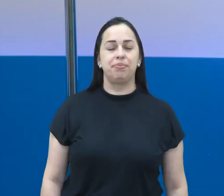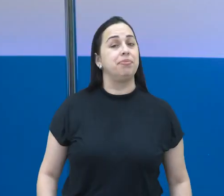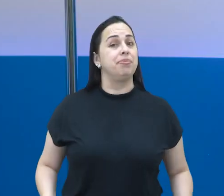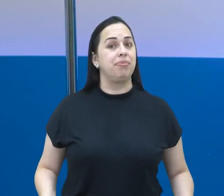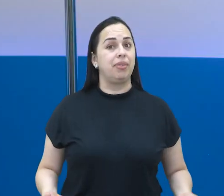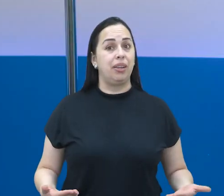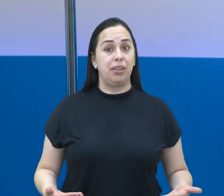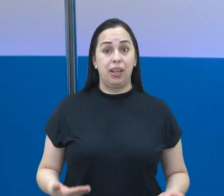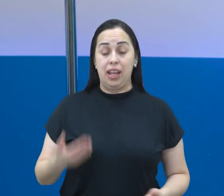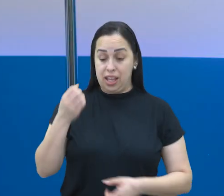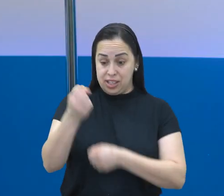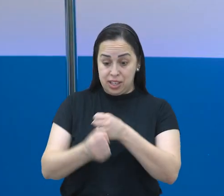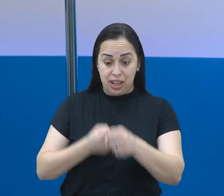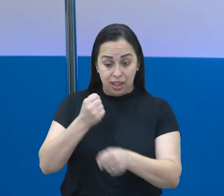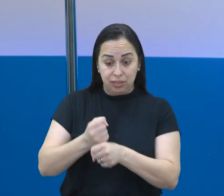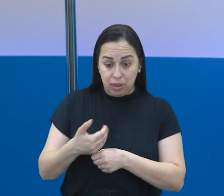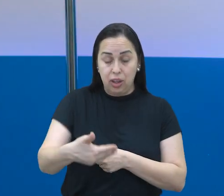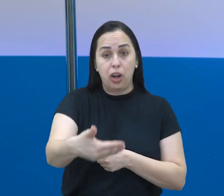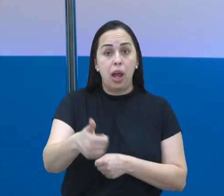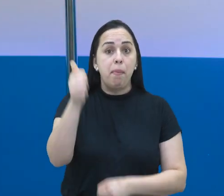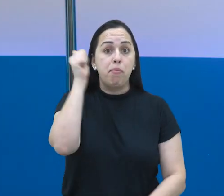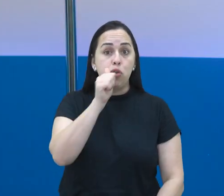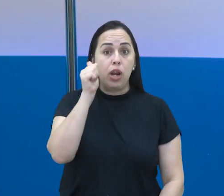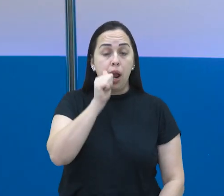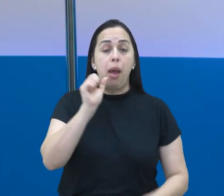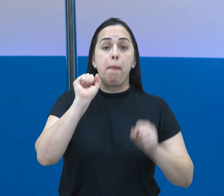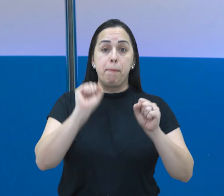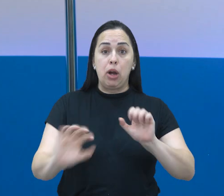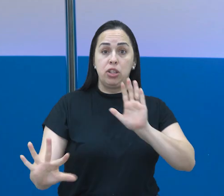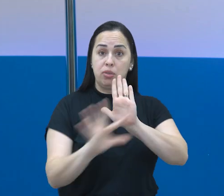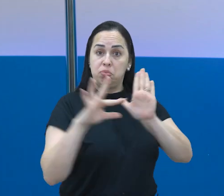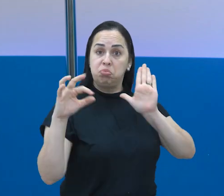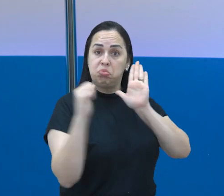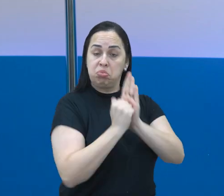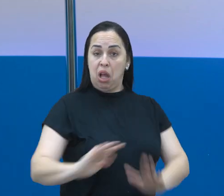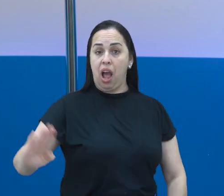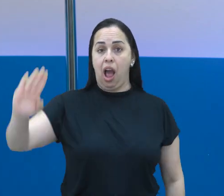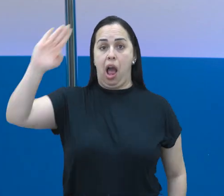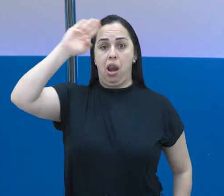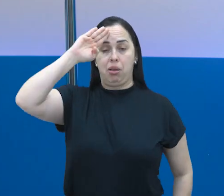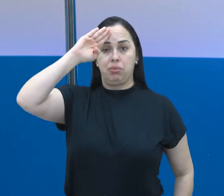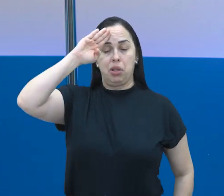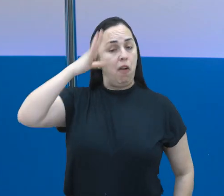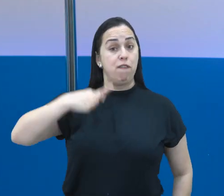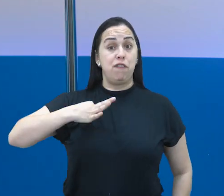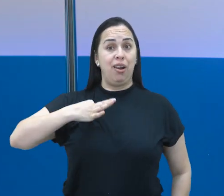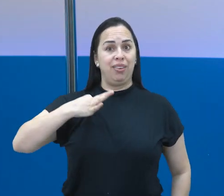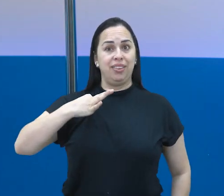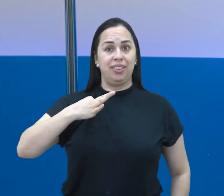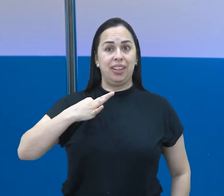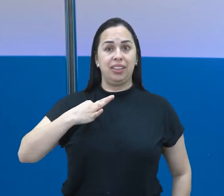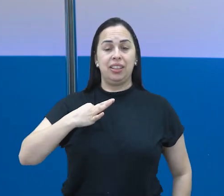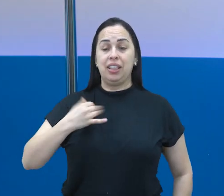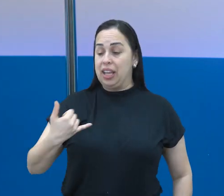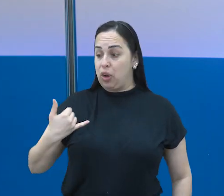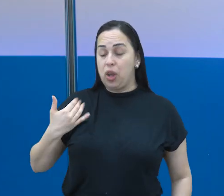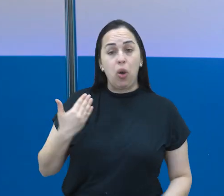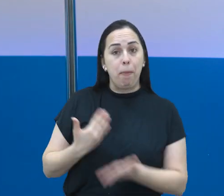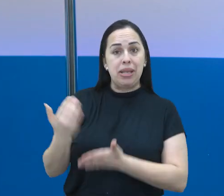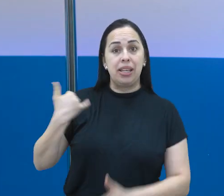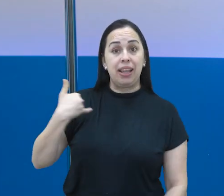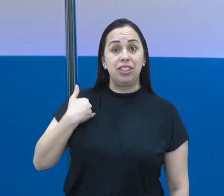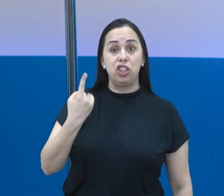E a partir do próximo ano, mulheres, poderão se alistar voluntariamente para o serviço militar ao completarem